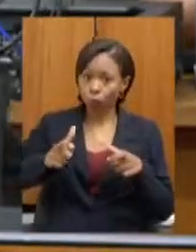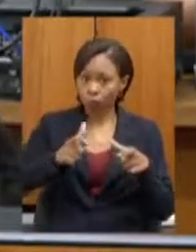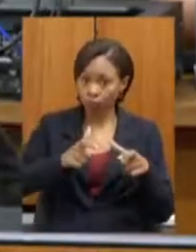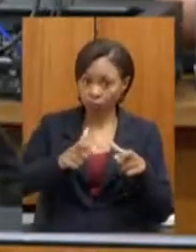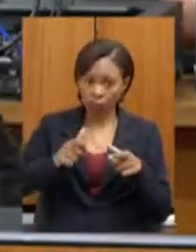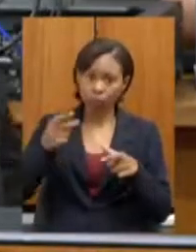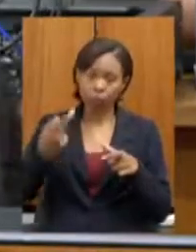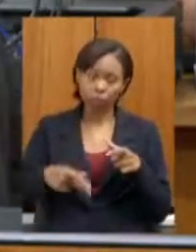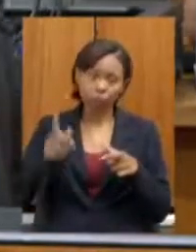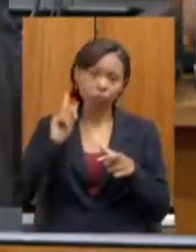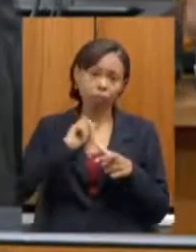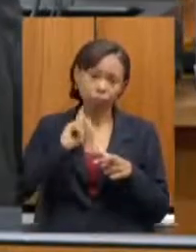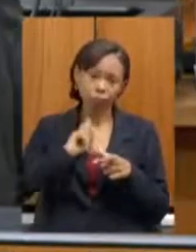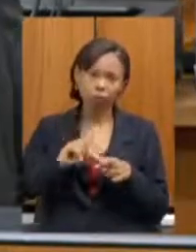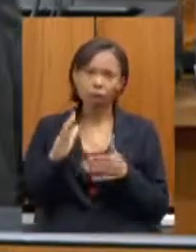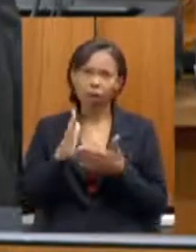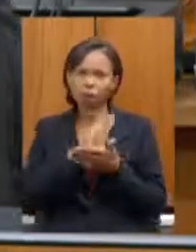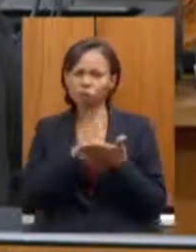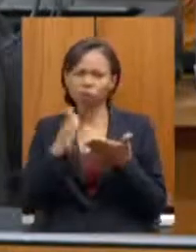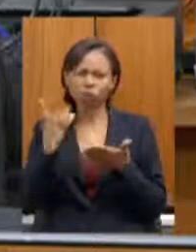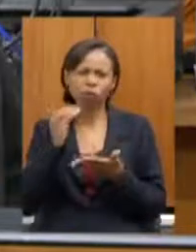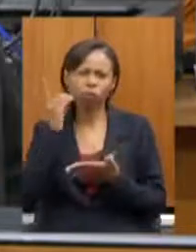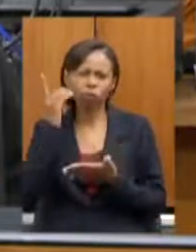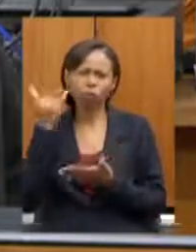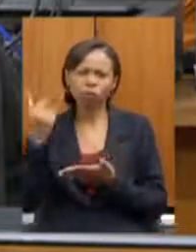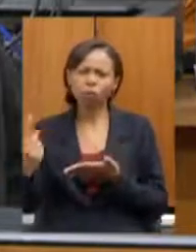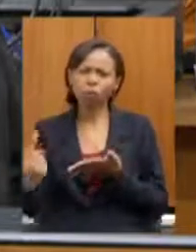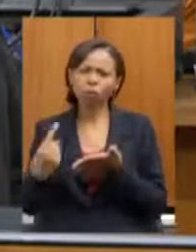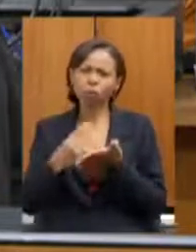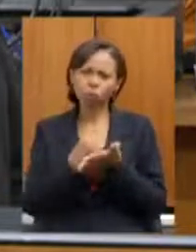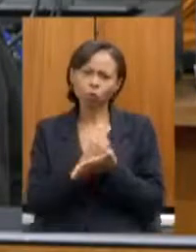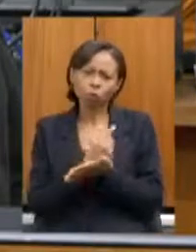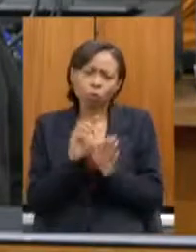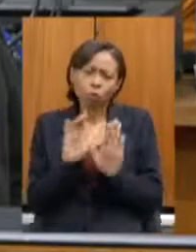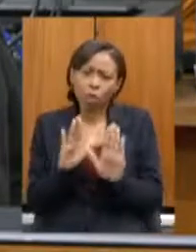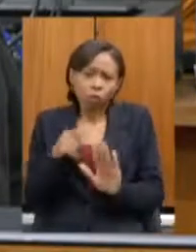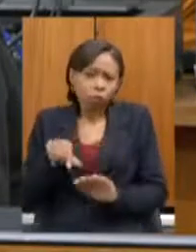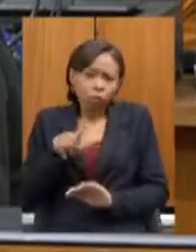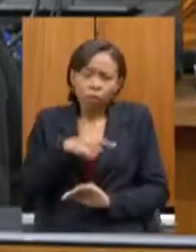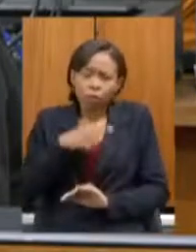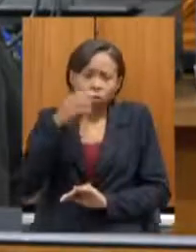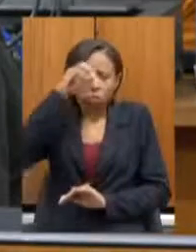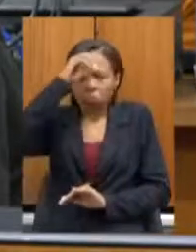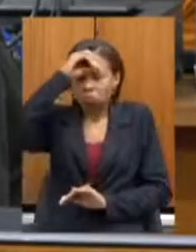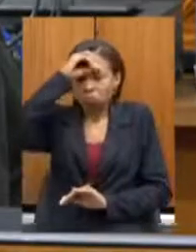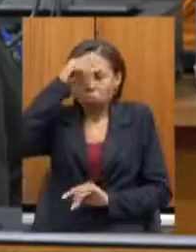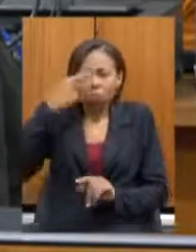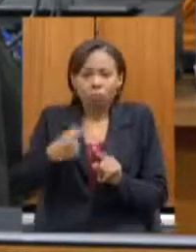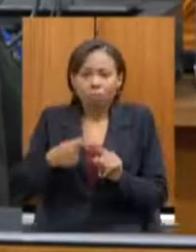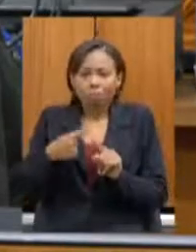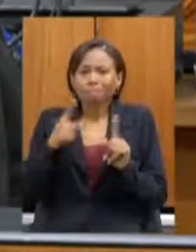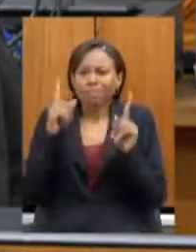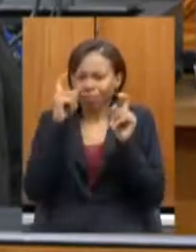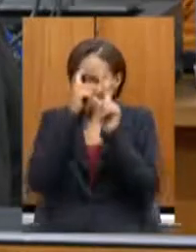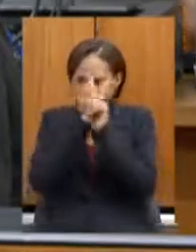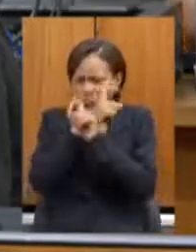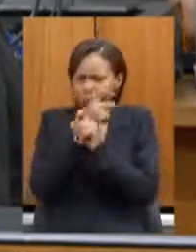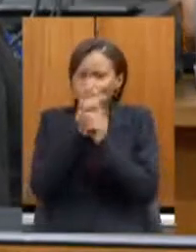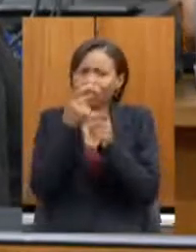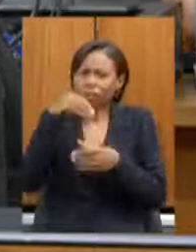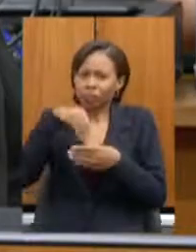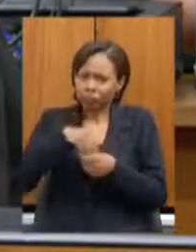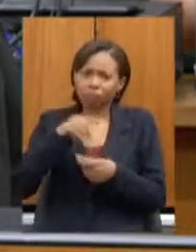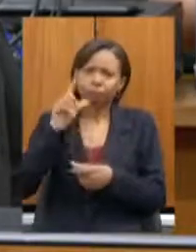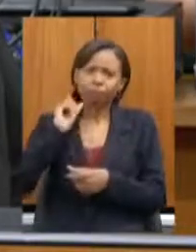falaram, olha, deputado, a gente não conseguiu entender ainda porque a gente sabe da dificuldade do Estado e o Estado